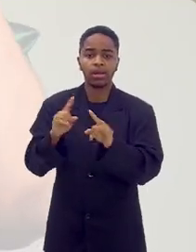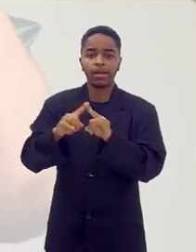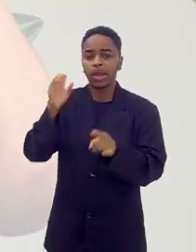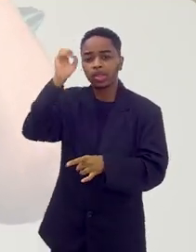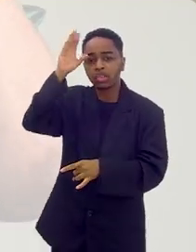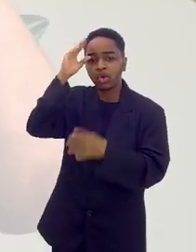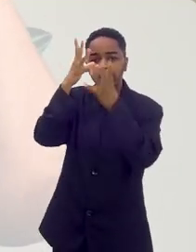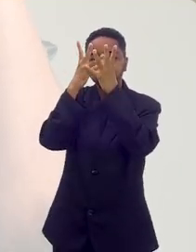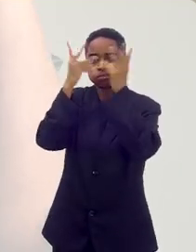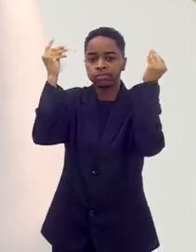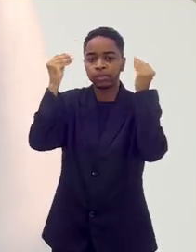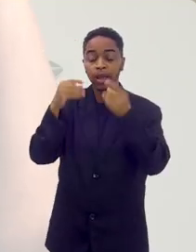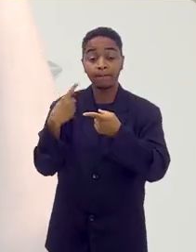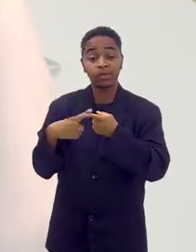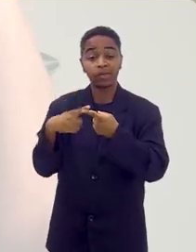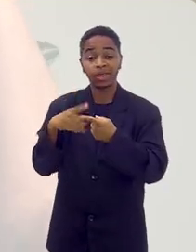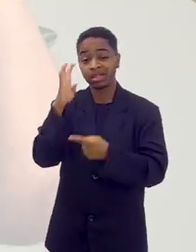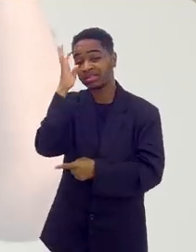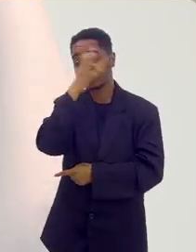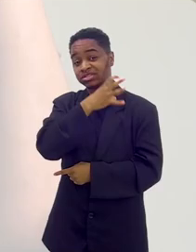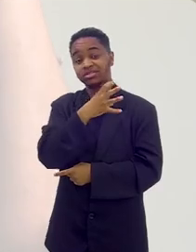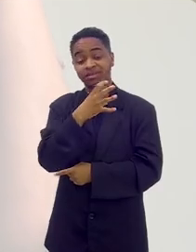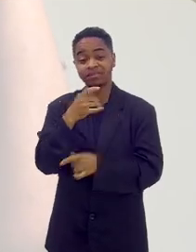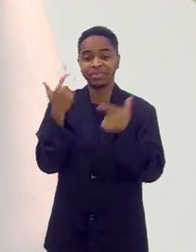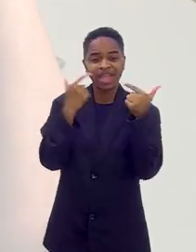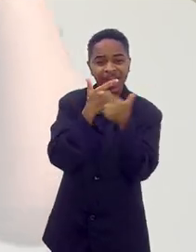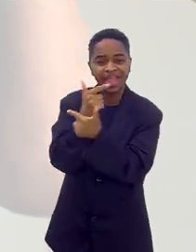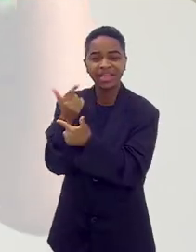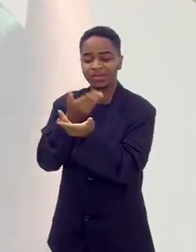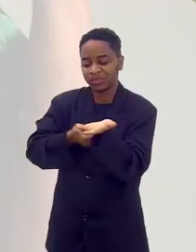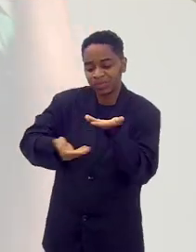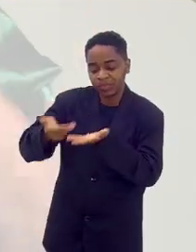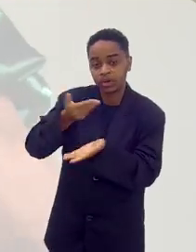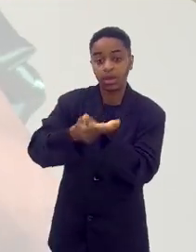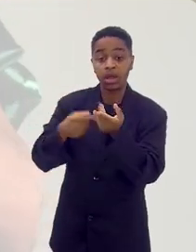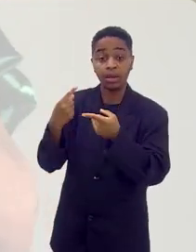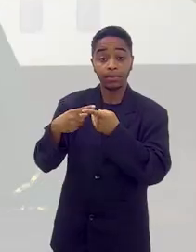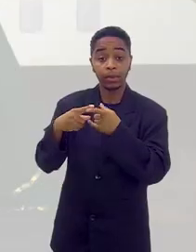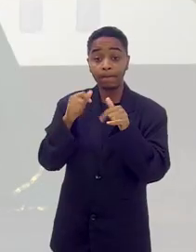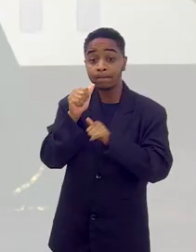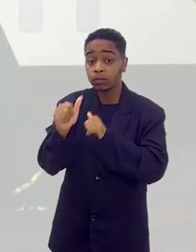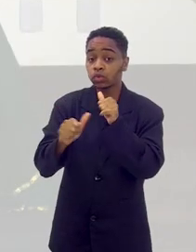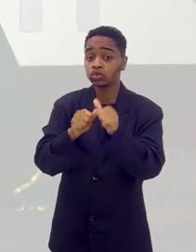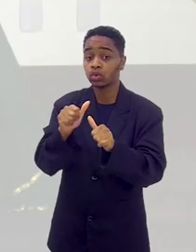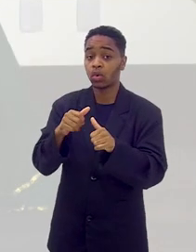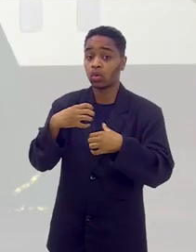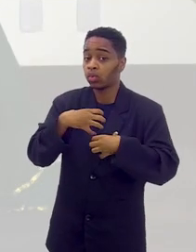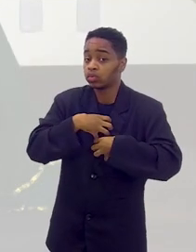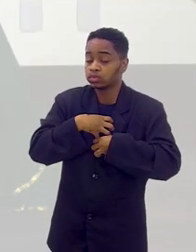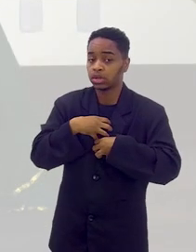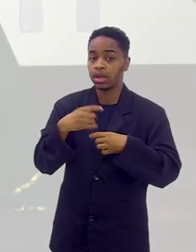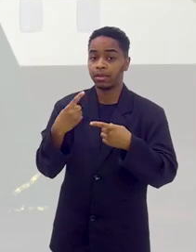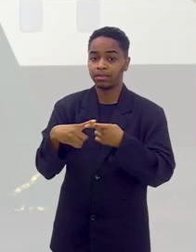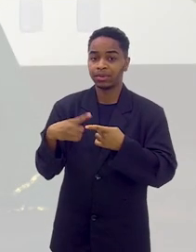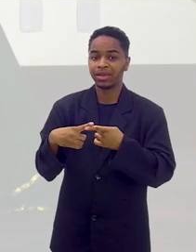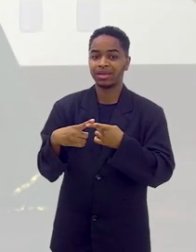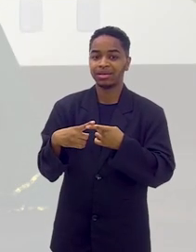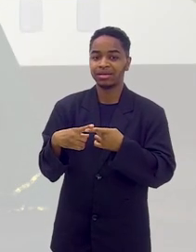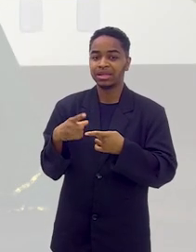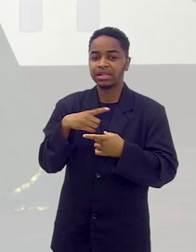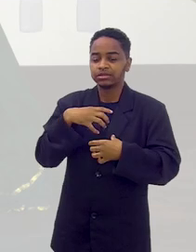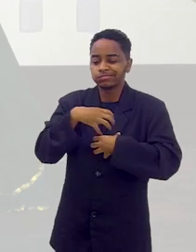a dor passa porque está se distraindo, está rindo. Você mudou aquela vibração. Você saiu